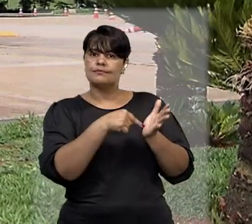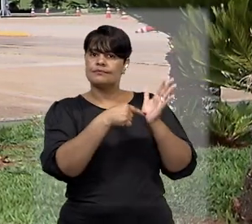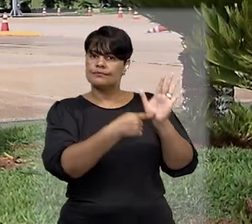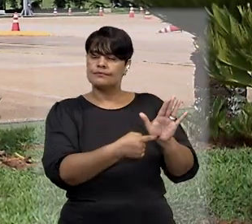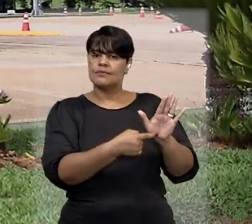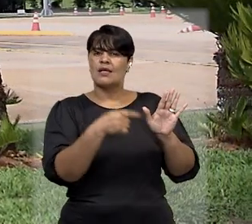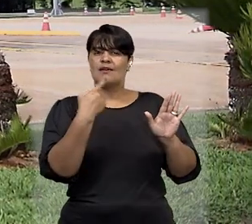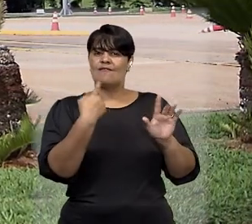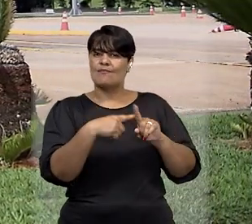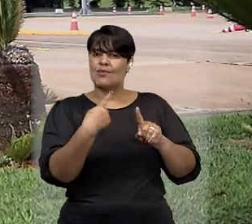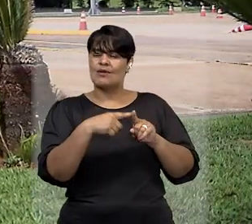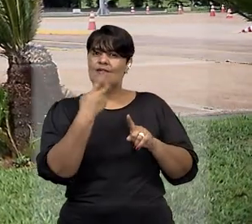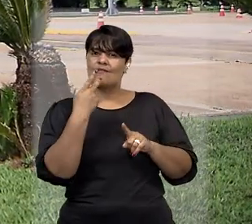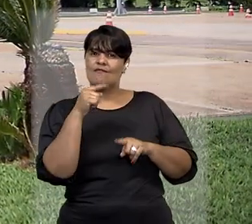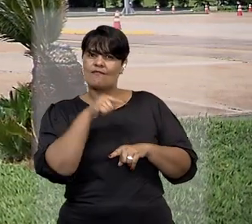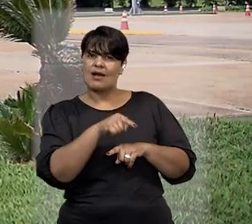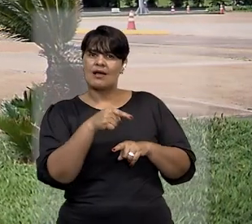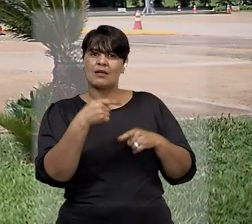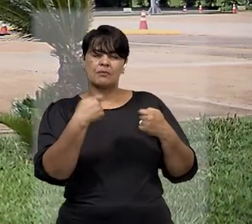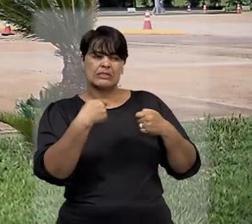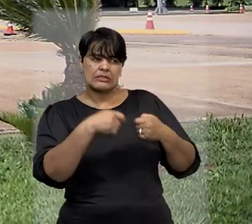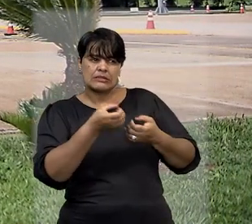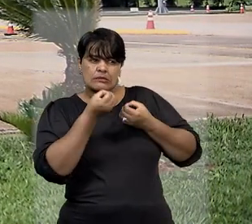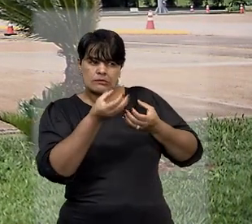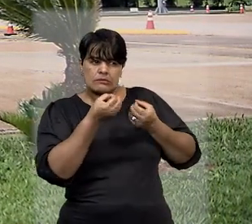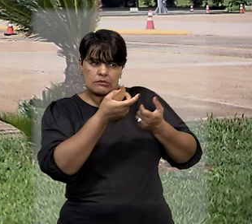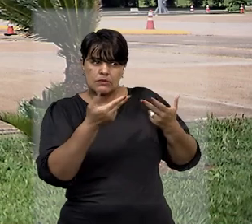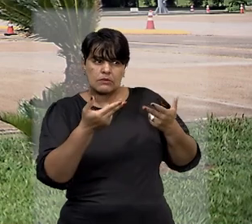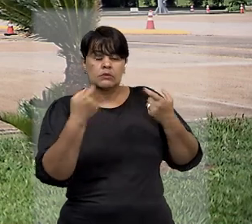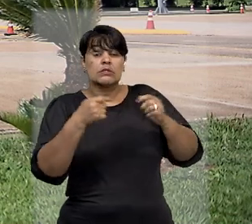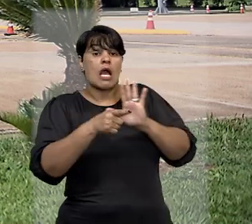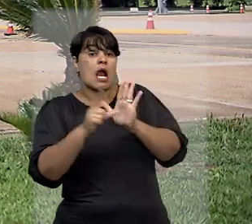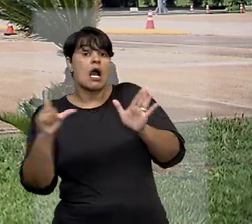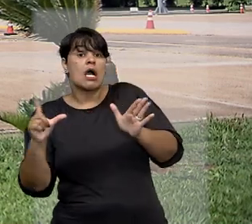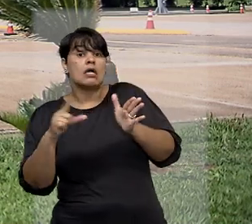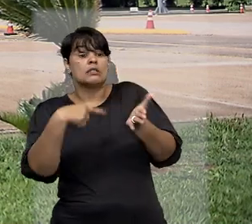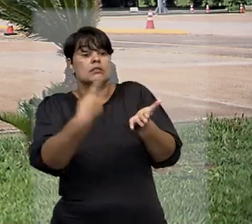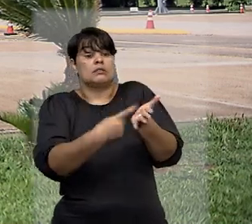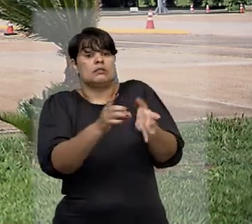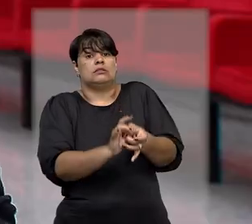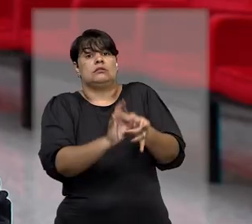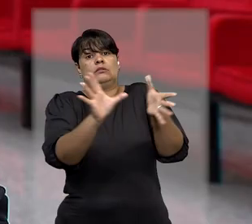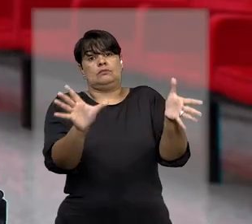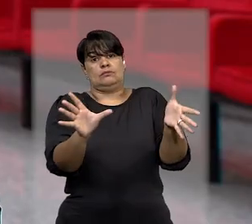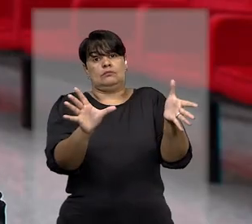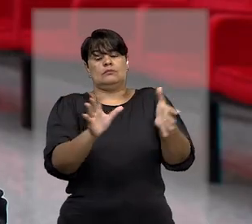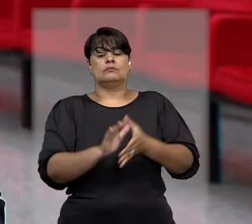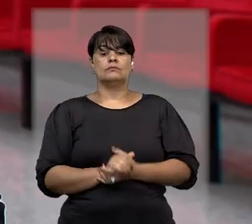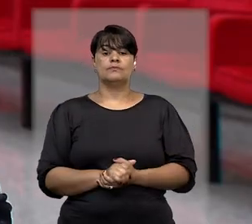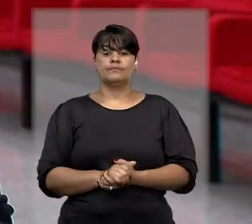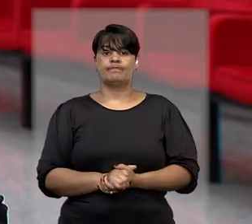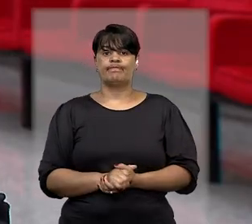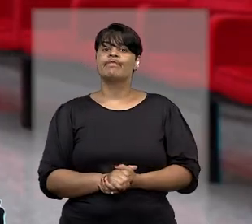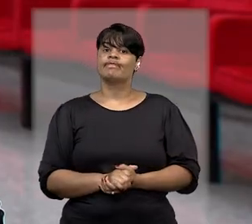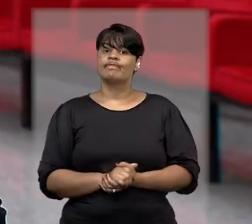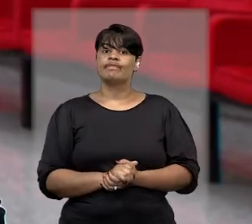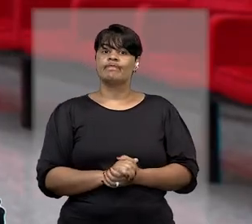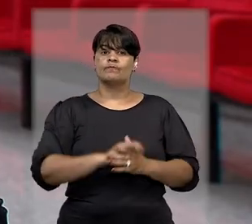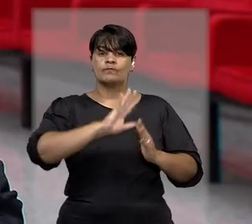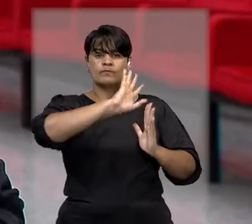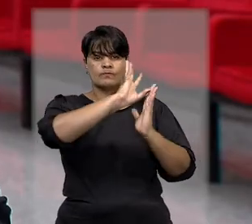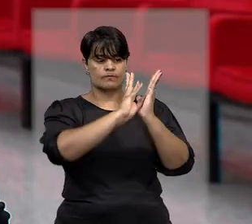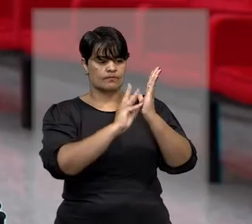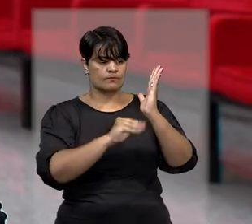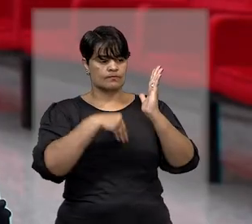diz que tais diligências precisariam ter sido autorizadas pelo STJ. Na ação penal em tramitação no